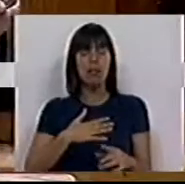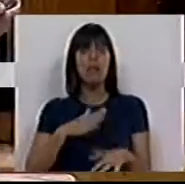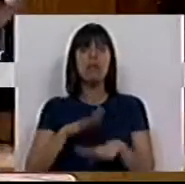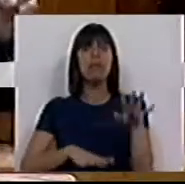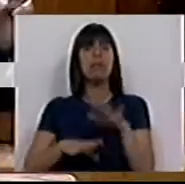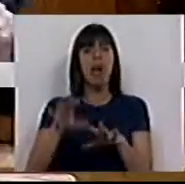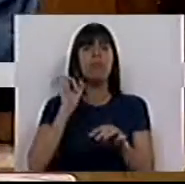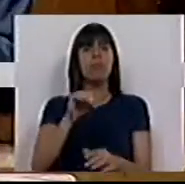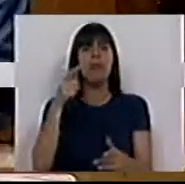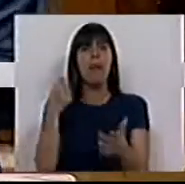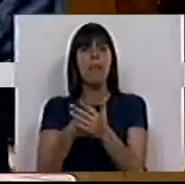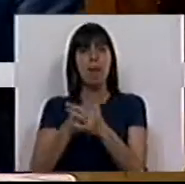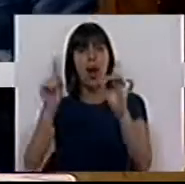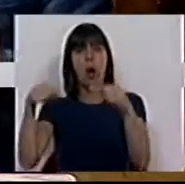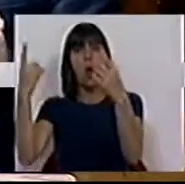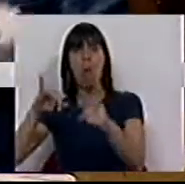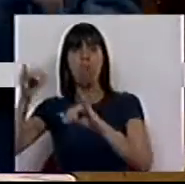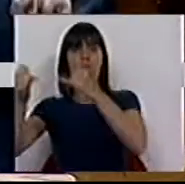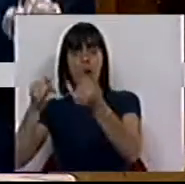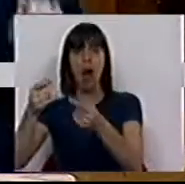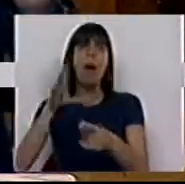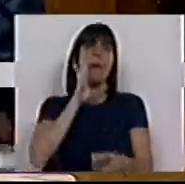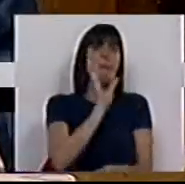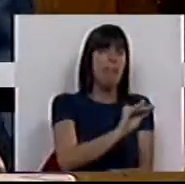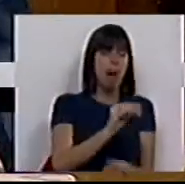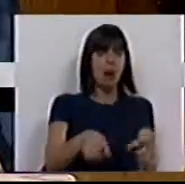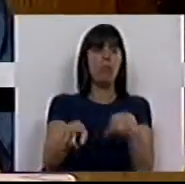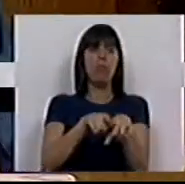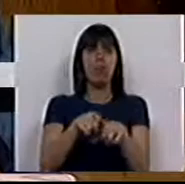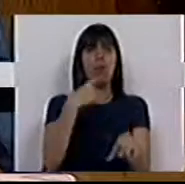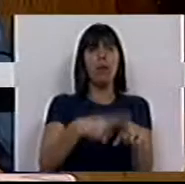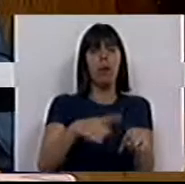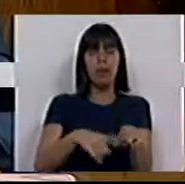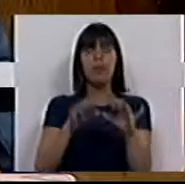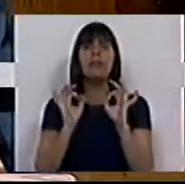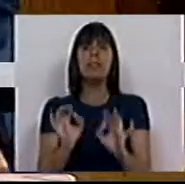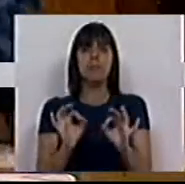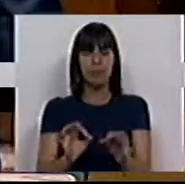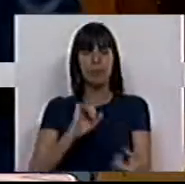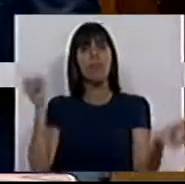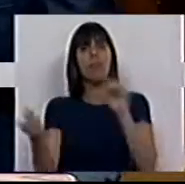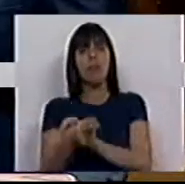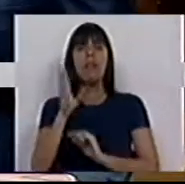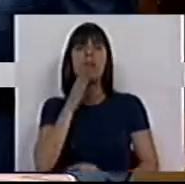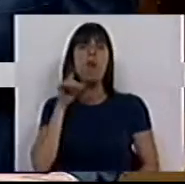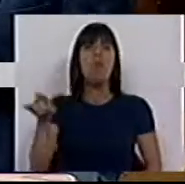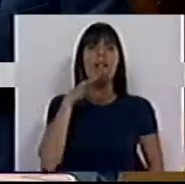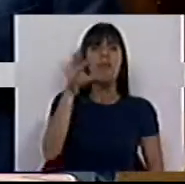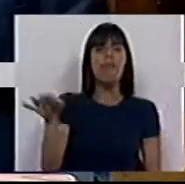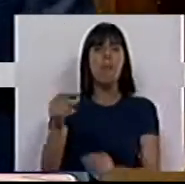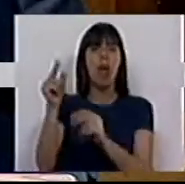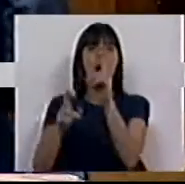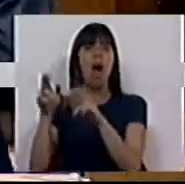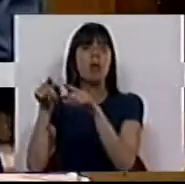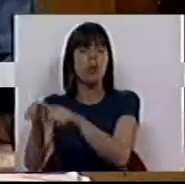utilizadas para pagar buracos de outras empresas. Bancos que têm políticas de crédito de favor em função das famílias dos seus